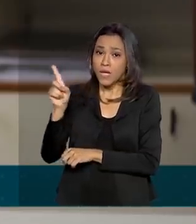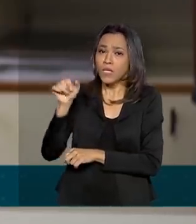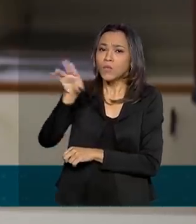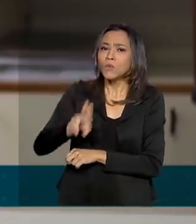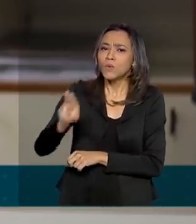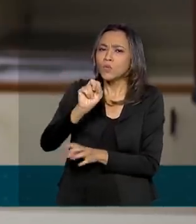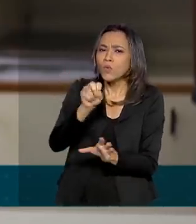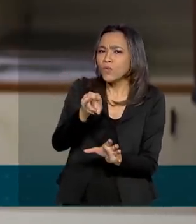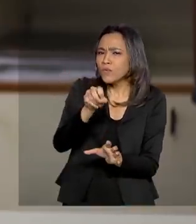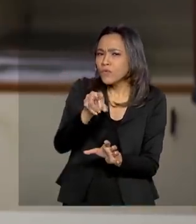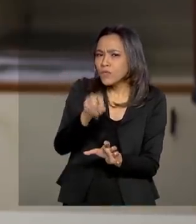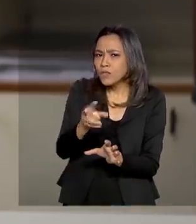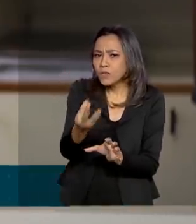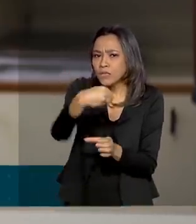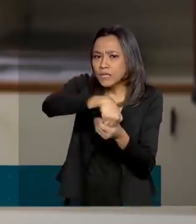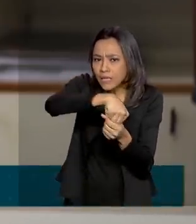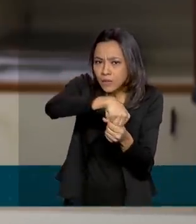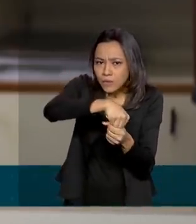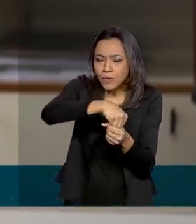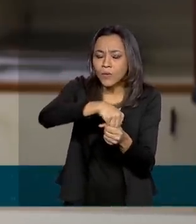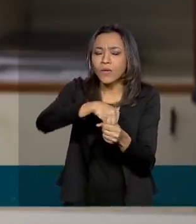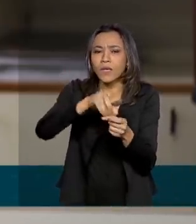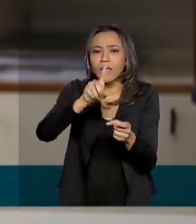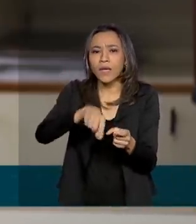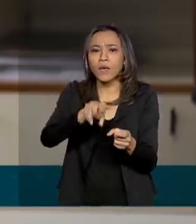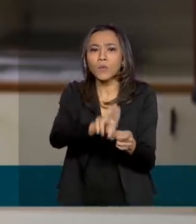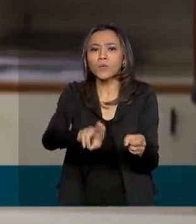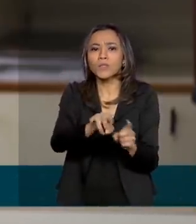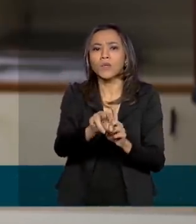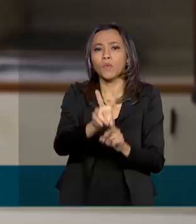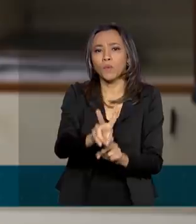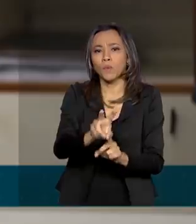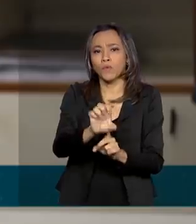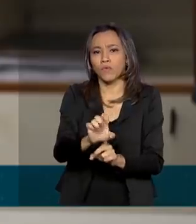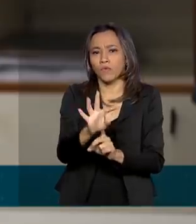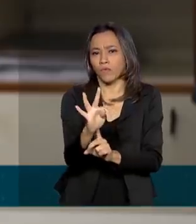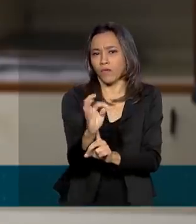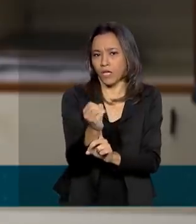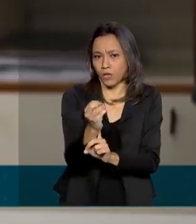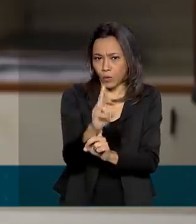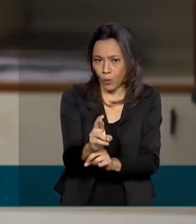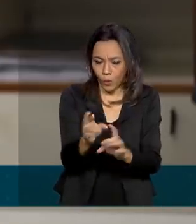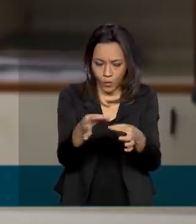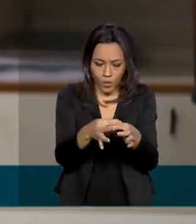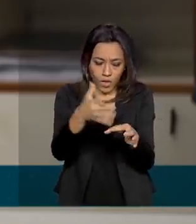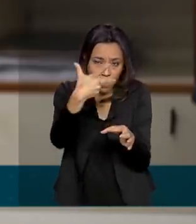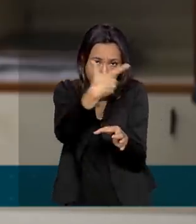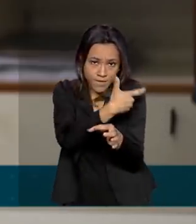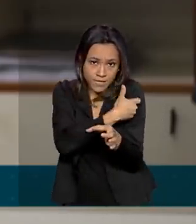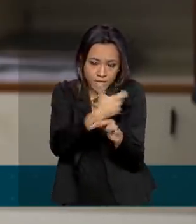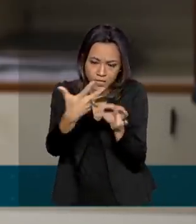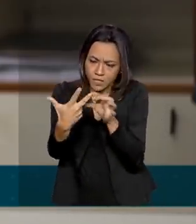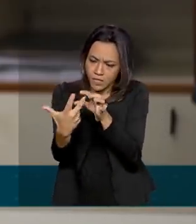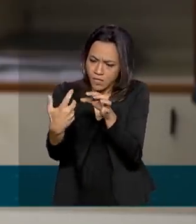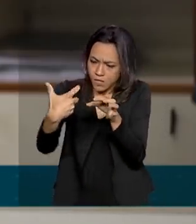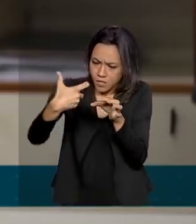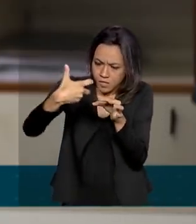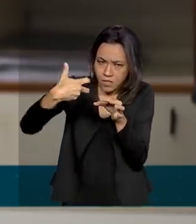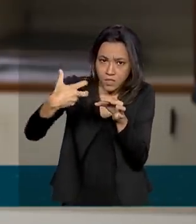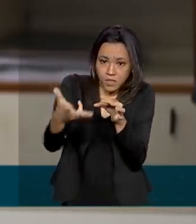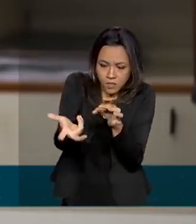vírus vetor, vacina com vetor. E dentro dela você insere a espícula do